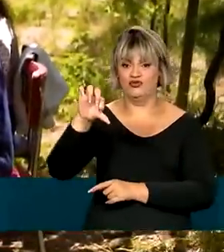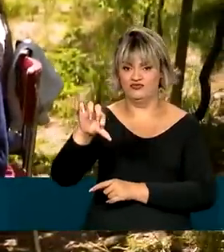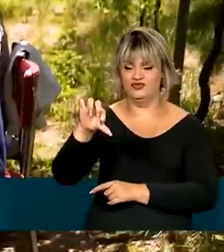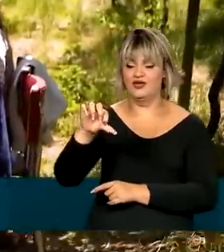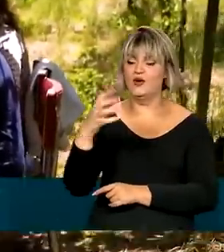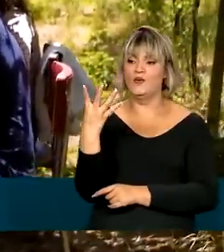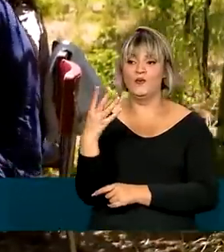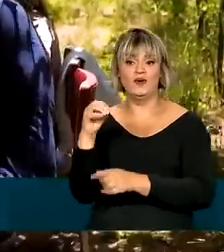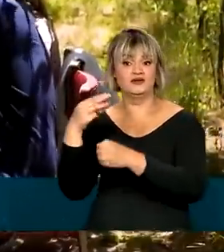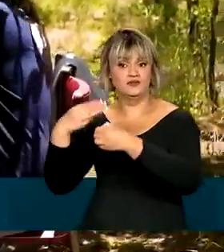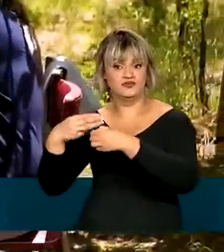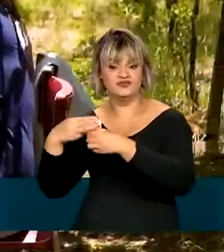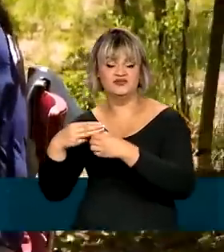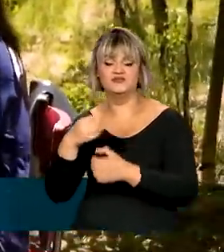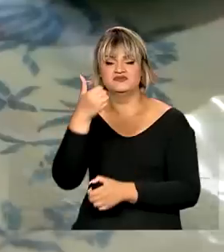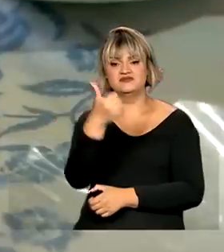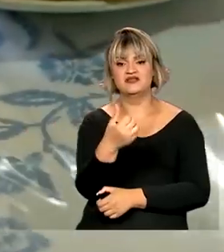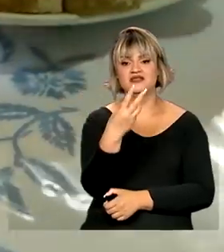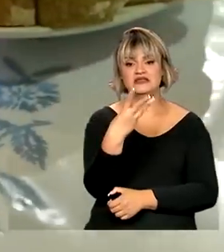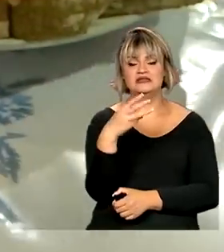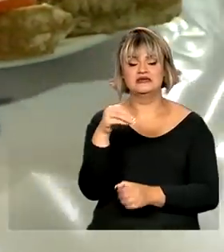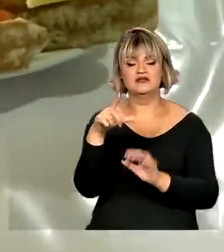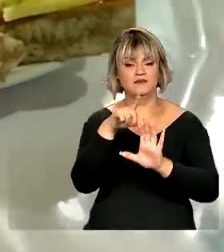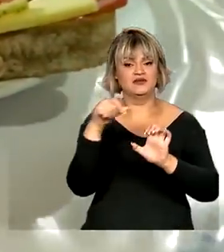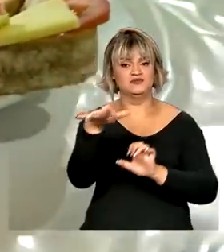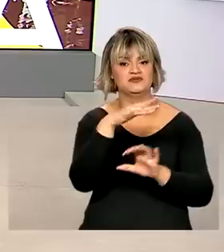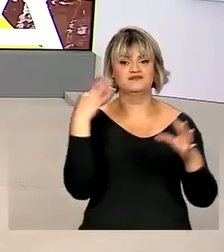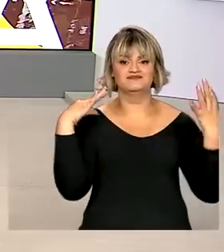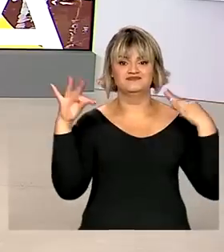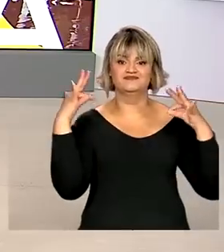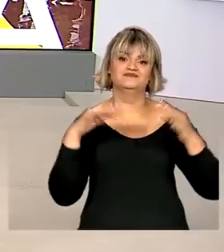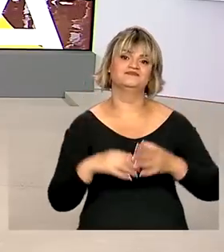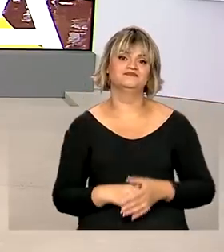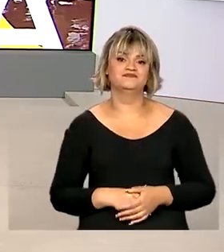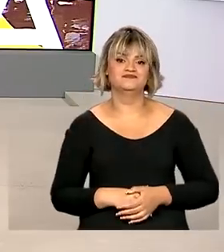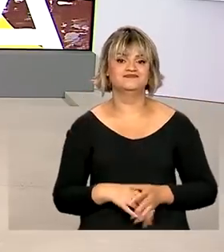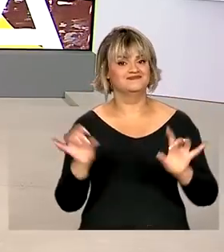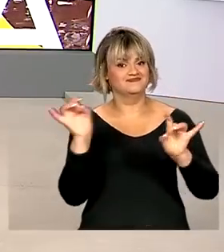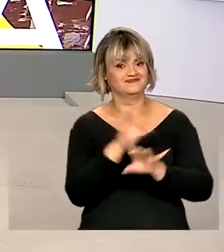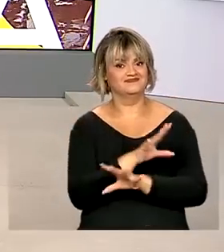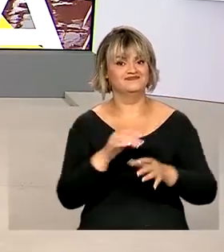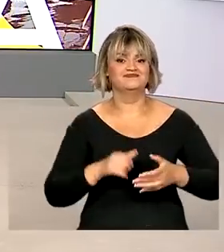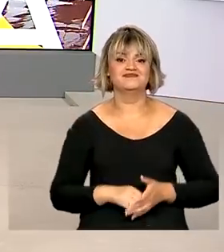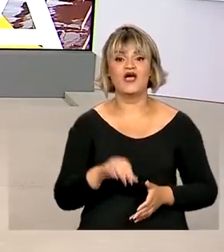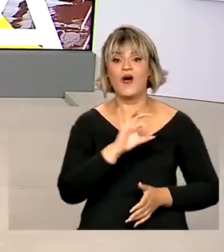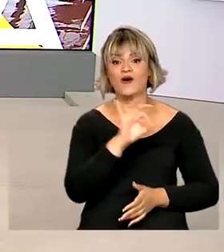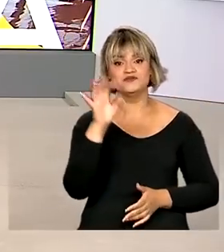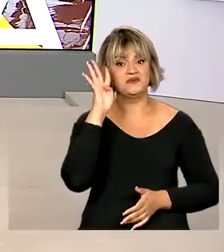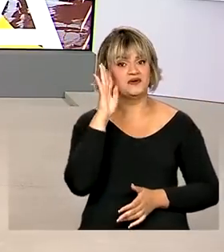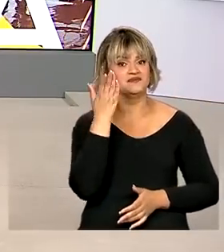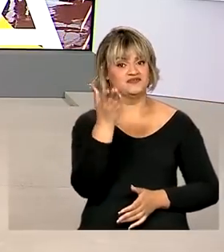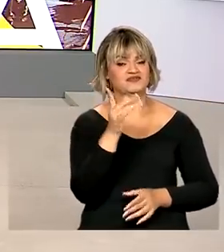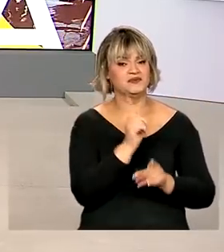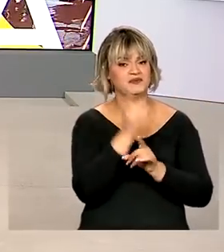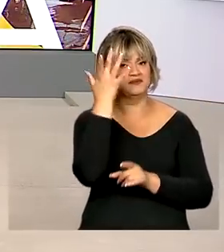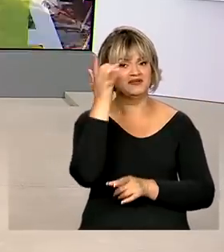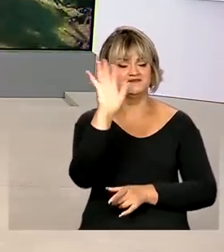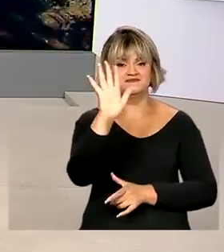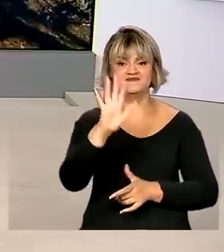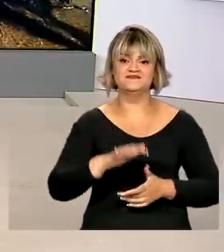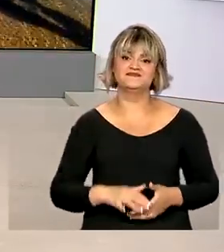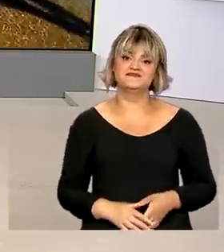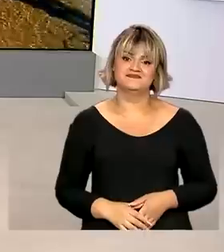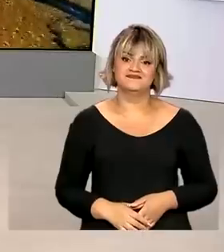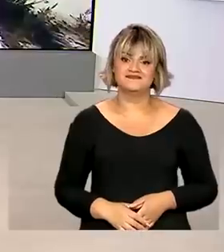municípios e 130 empreendimentos turísticos. A gente fica por aqui. Uma ótima quarta-feira para você. Até amanhã.